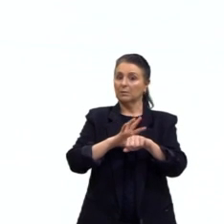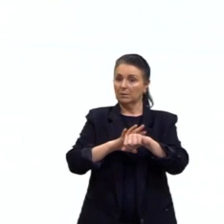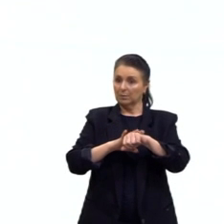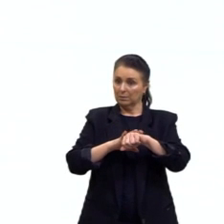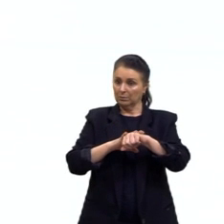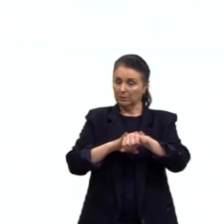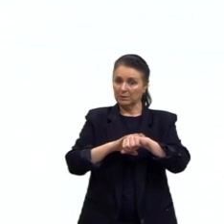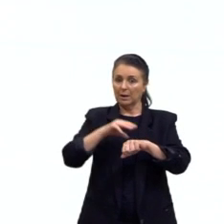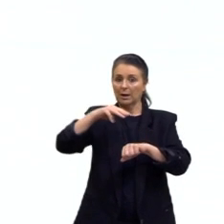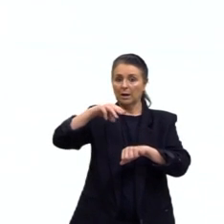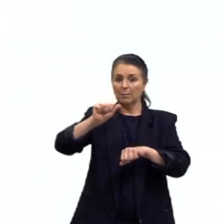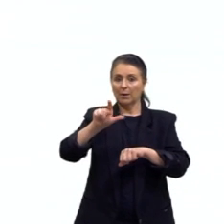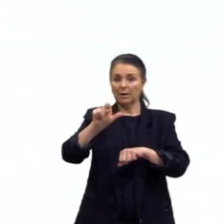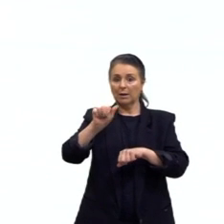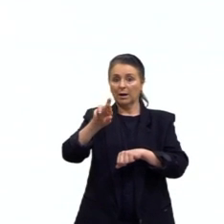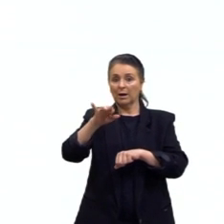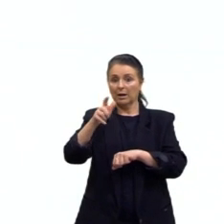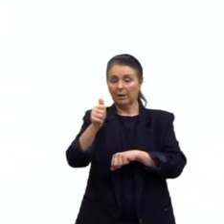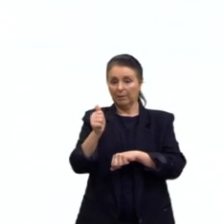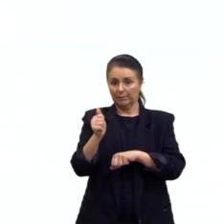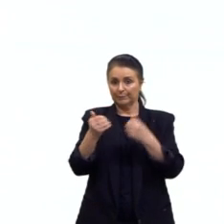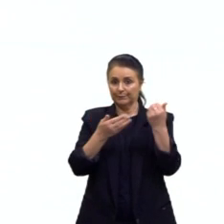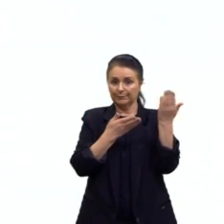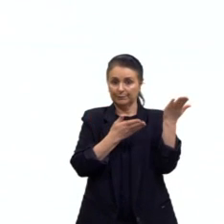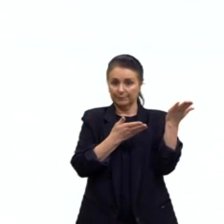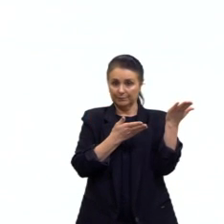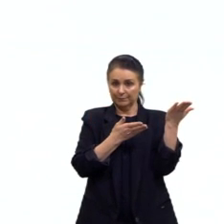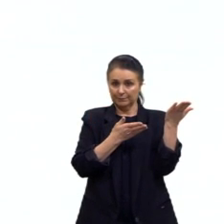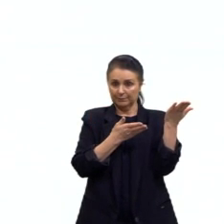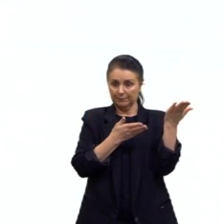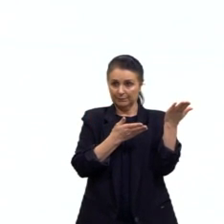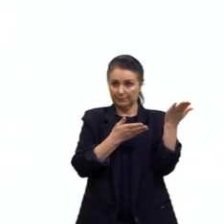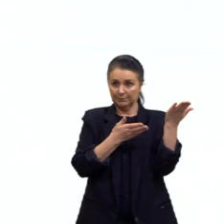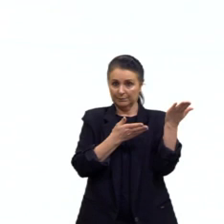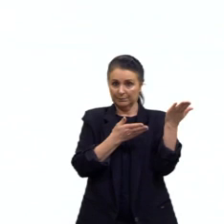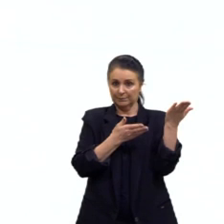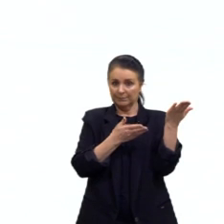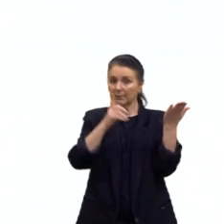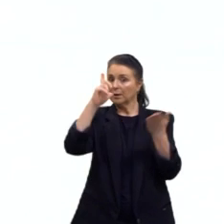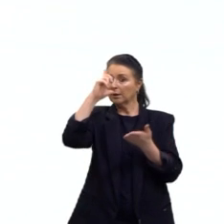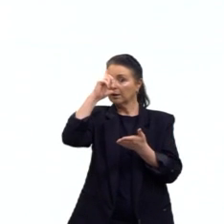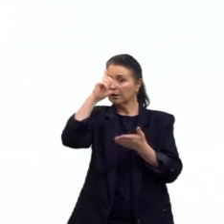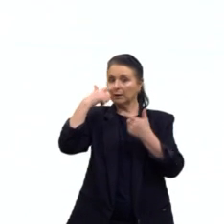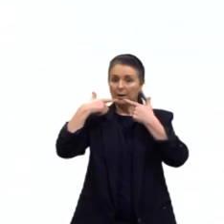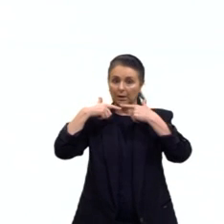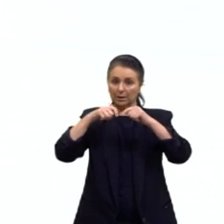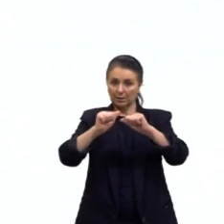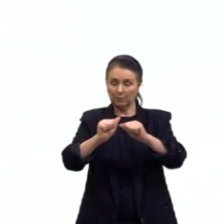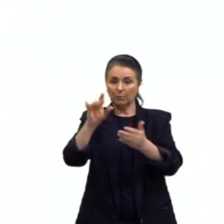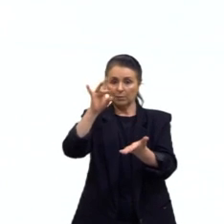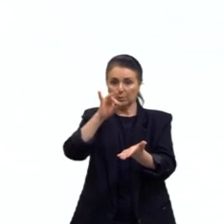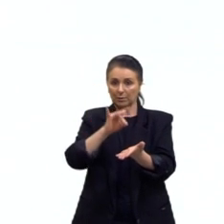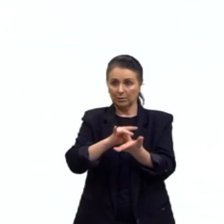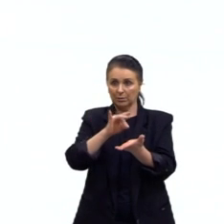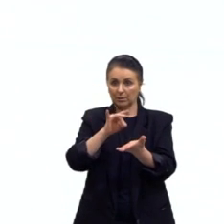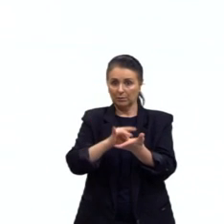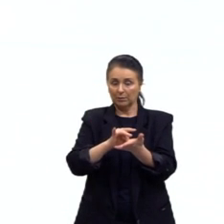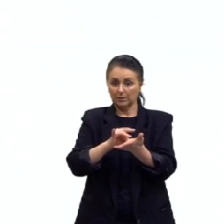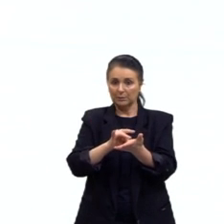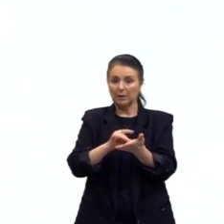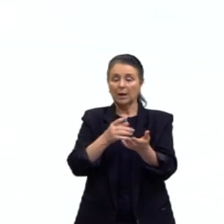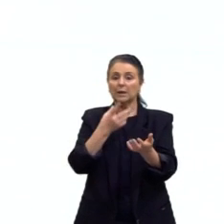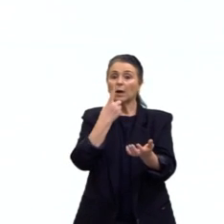A malária é através, então, de protozoários do gênero plasmódio. Vai afetar os glóbulos